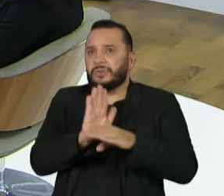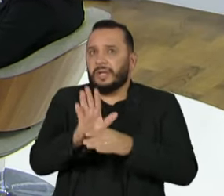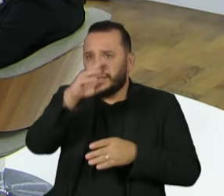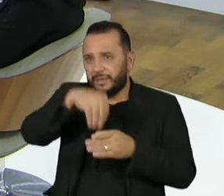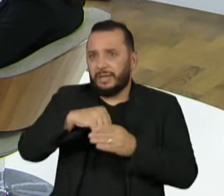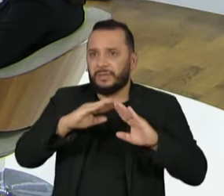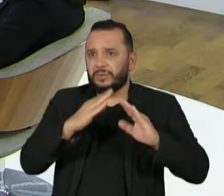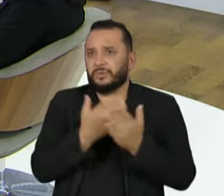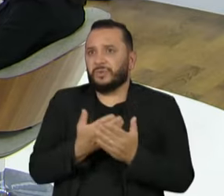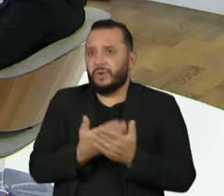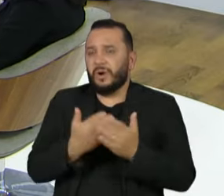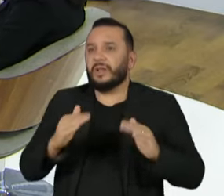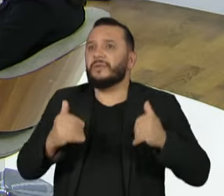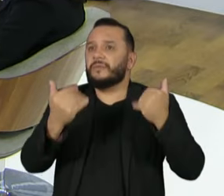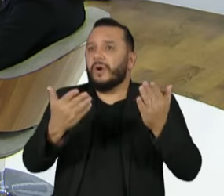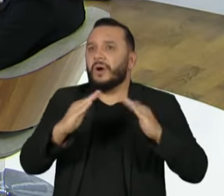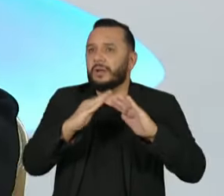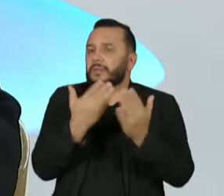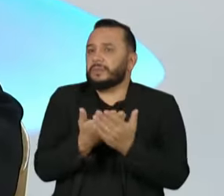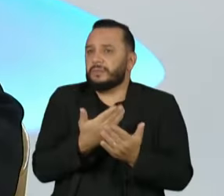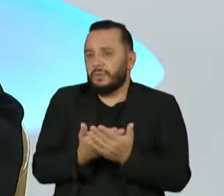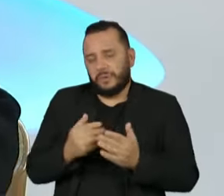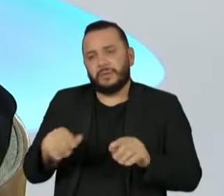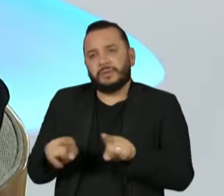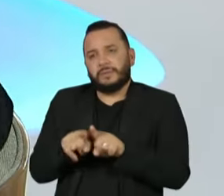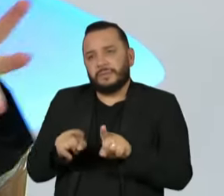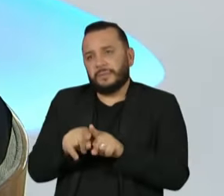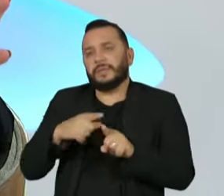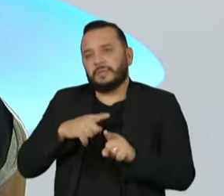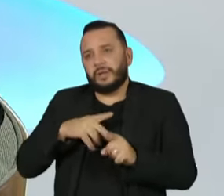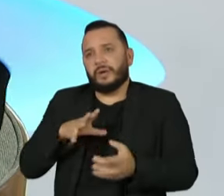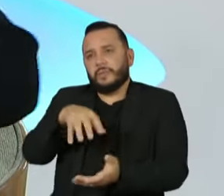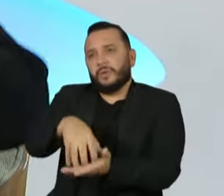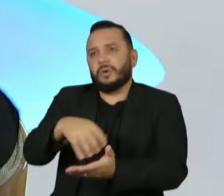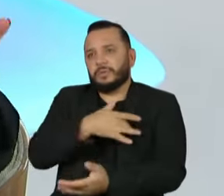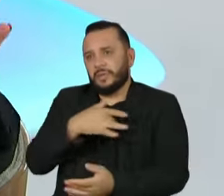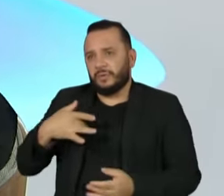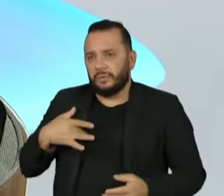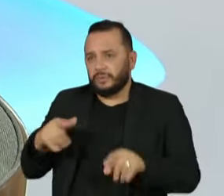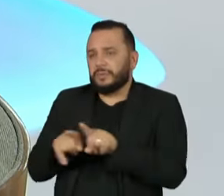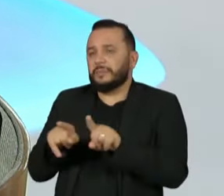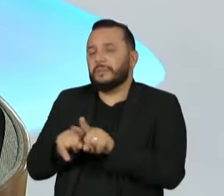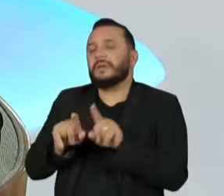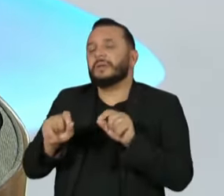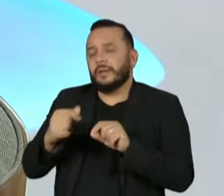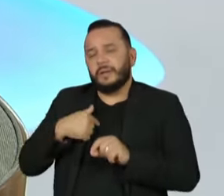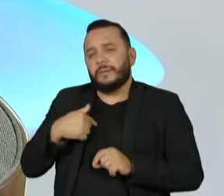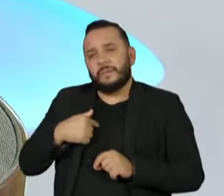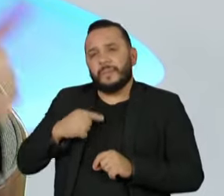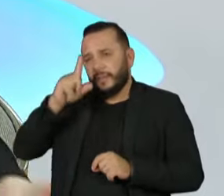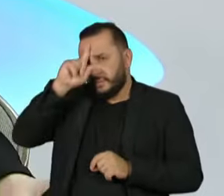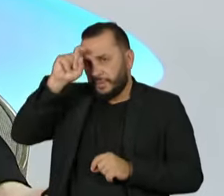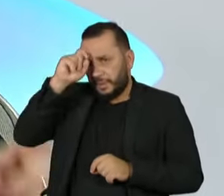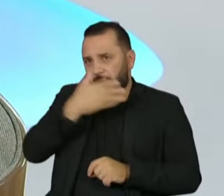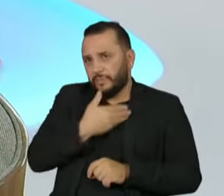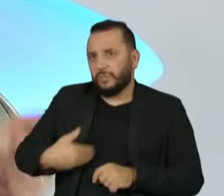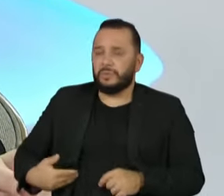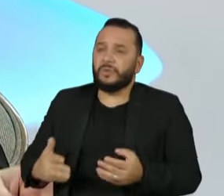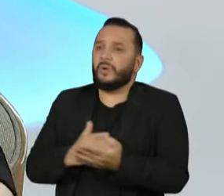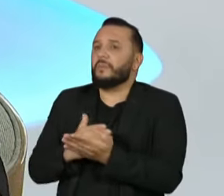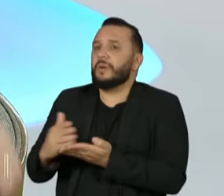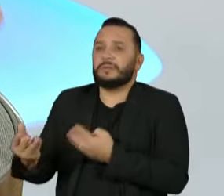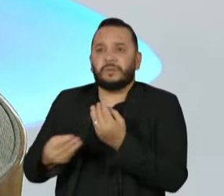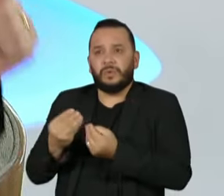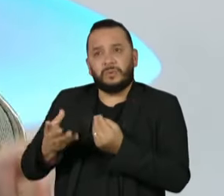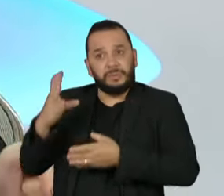escolas e mesmo nos postos de saúde e nos hospitais públicos. A atenção à mulher sempre, a proteção à mulher sempre, mas começa lá,